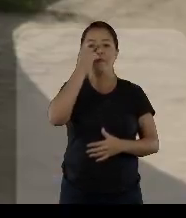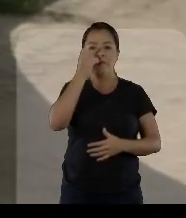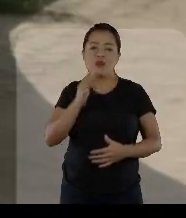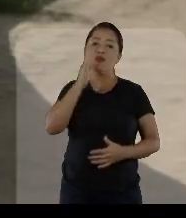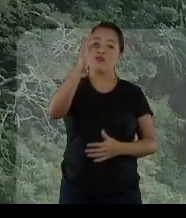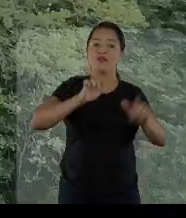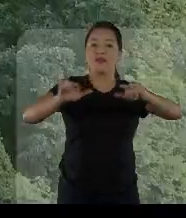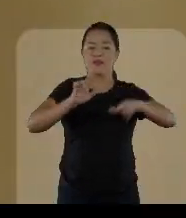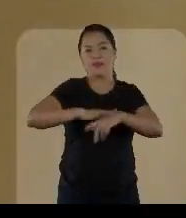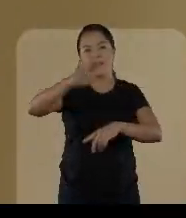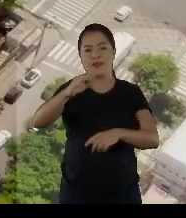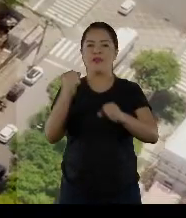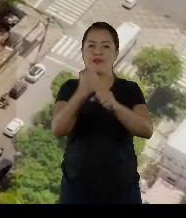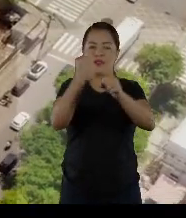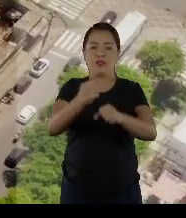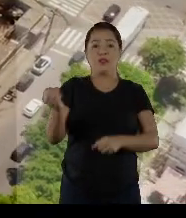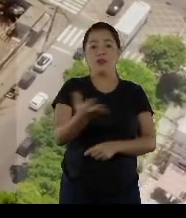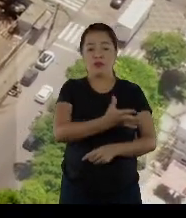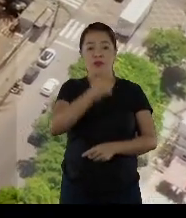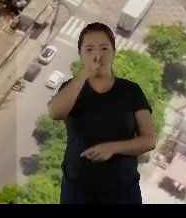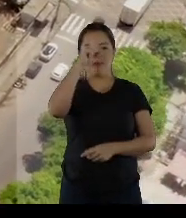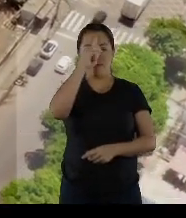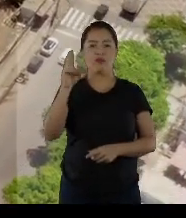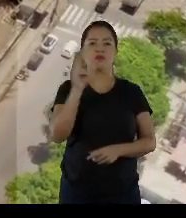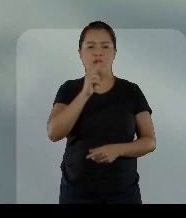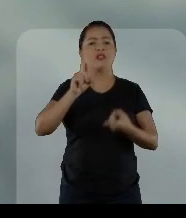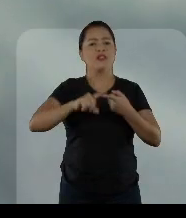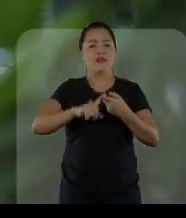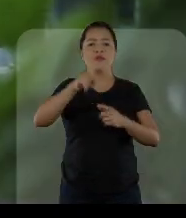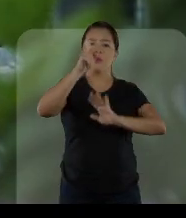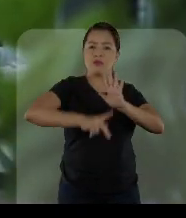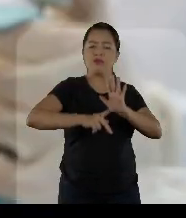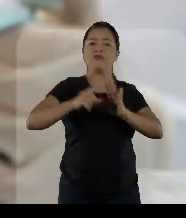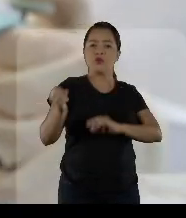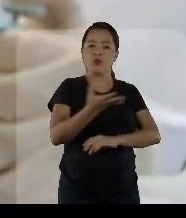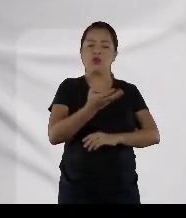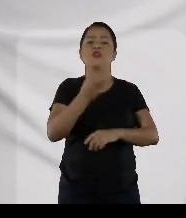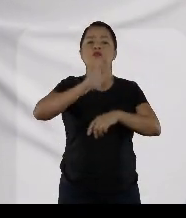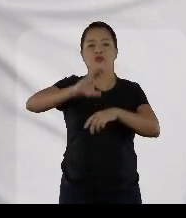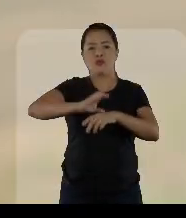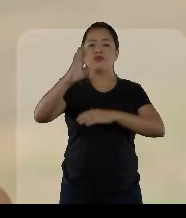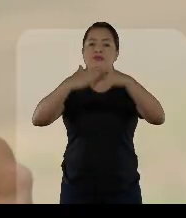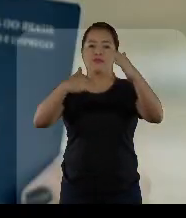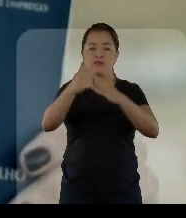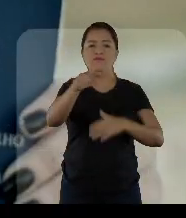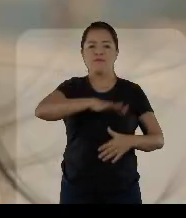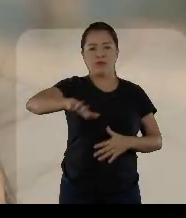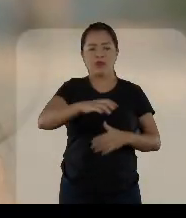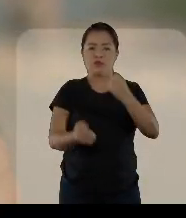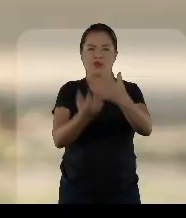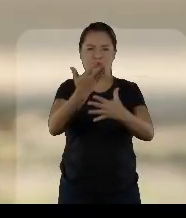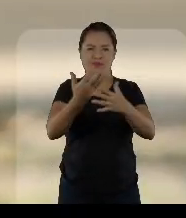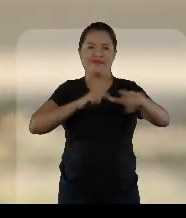Davi vai fazer muito mais com a construção de um novo pronto-socorro, além do programa Inovação com cursos profissionalizantes